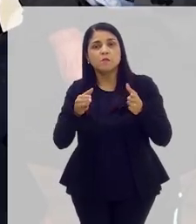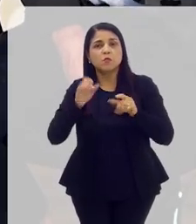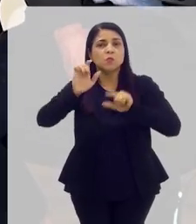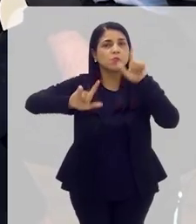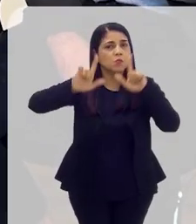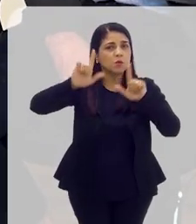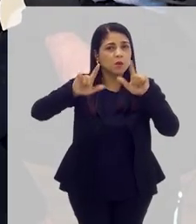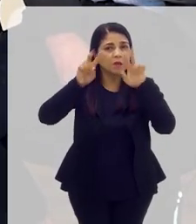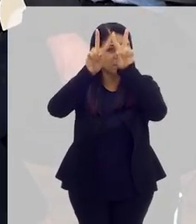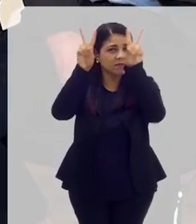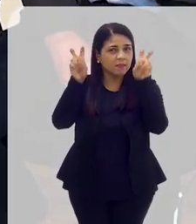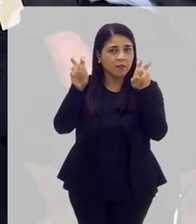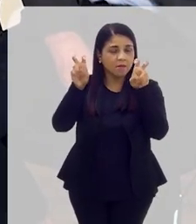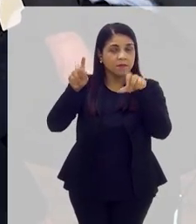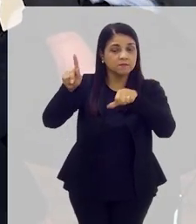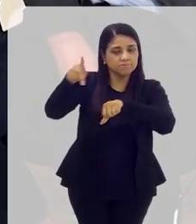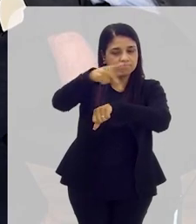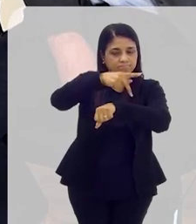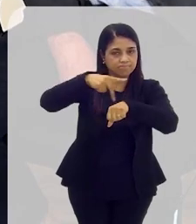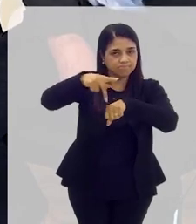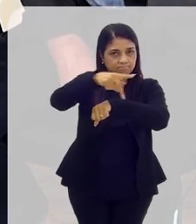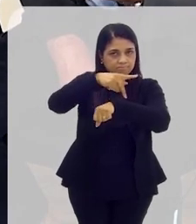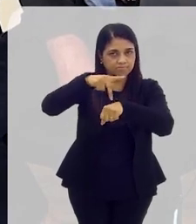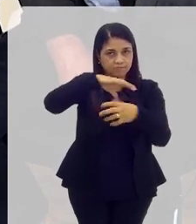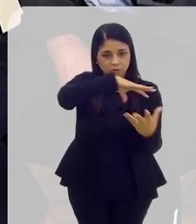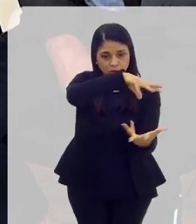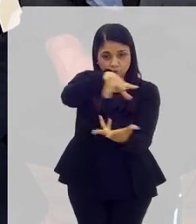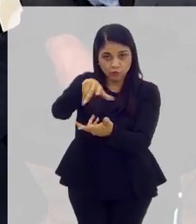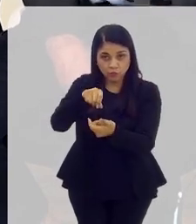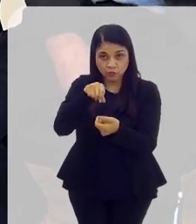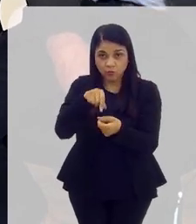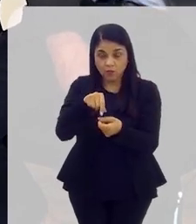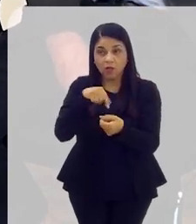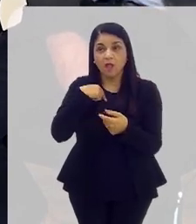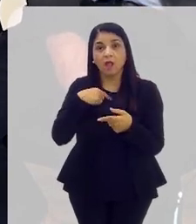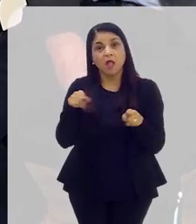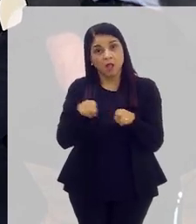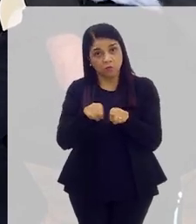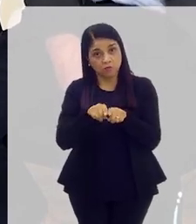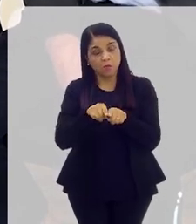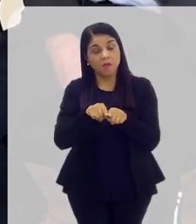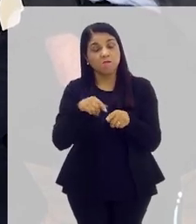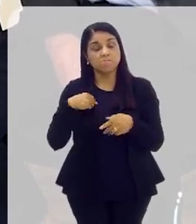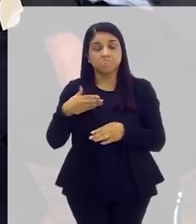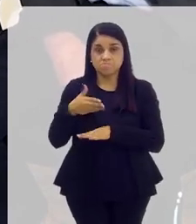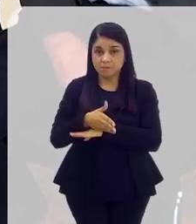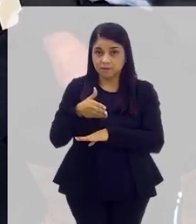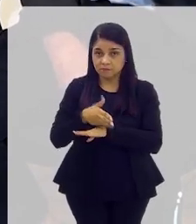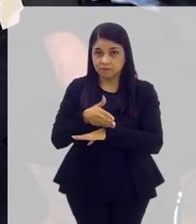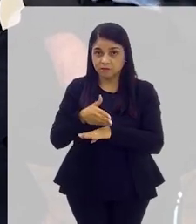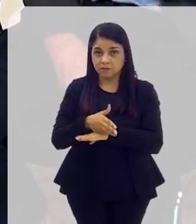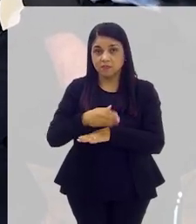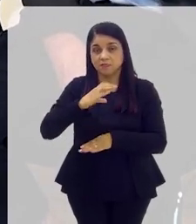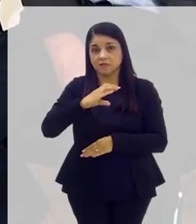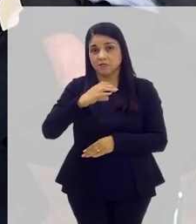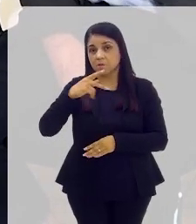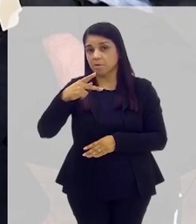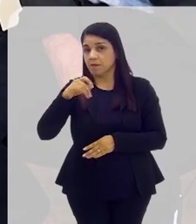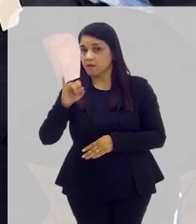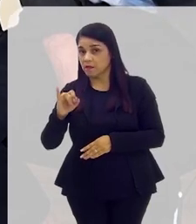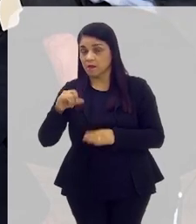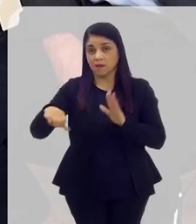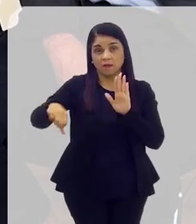abriu o programa falando sobre temas internacionais. E eu estou vendo exatamente, participo da